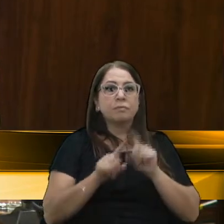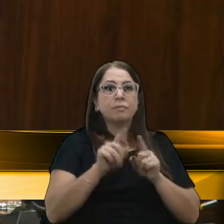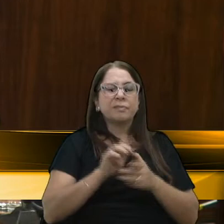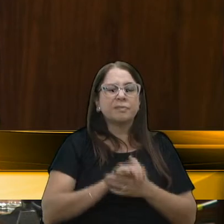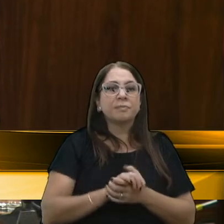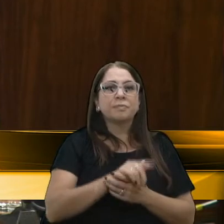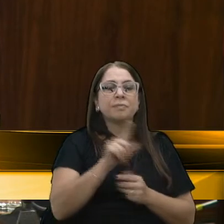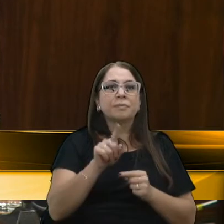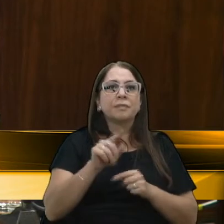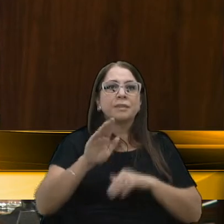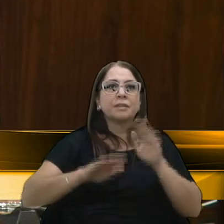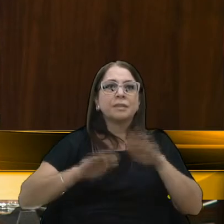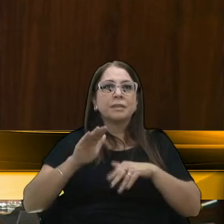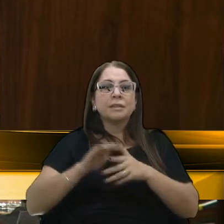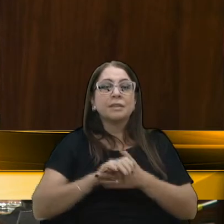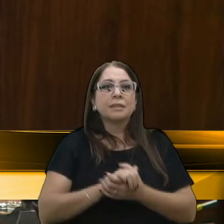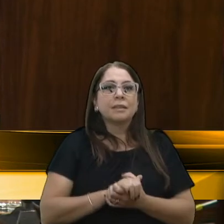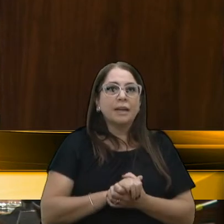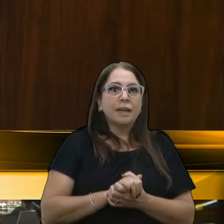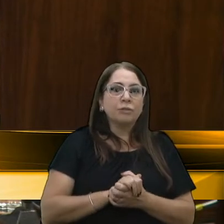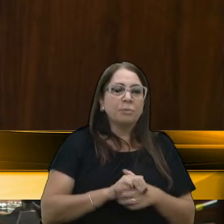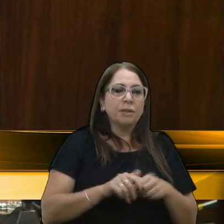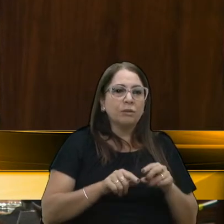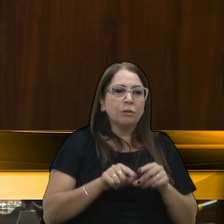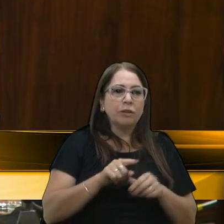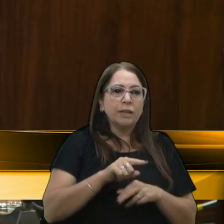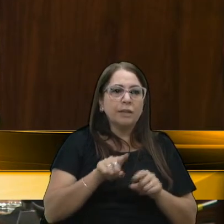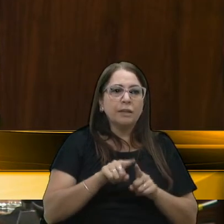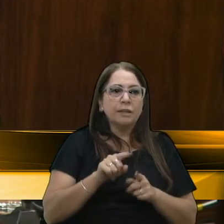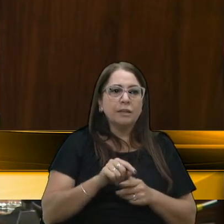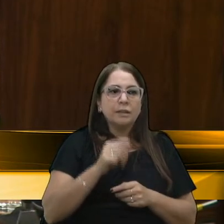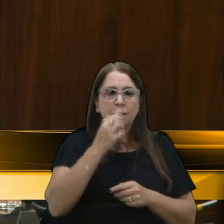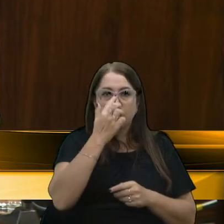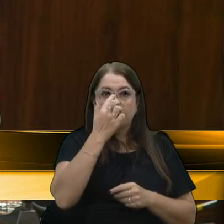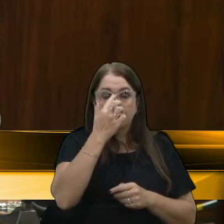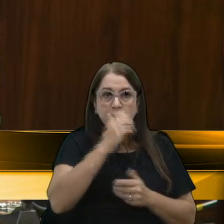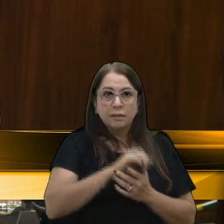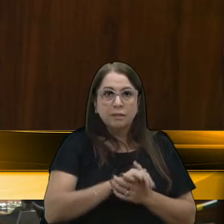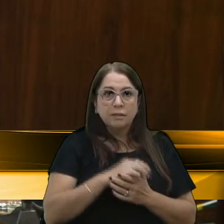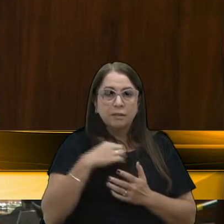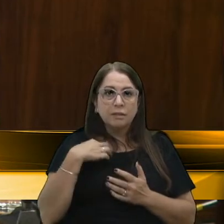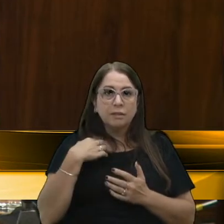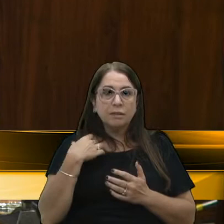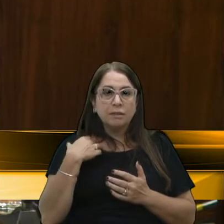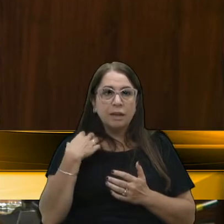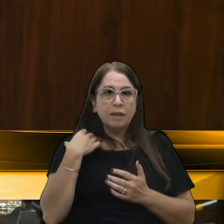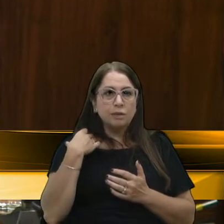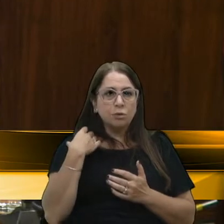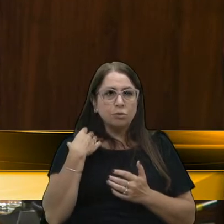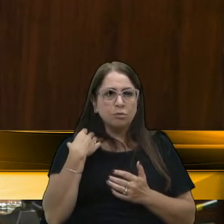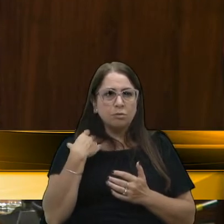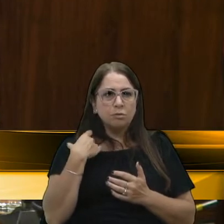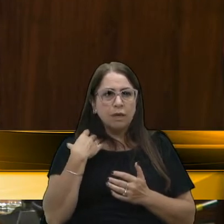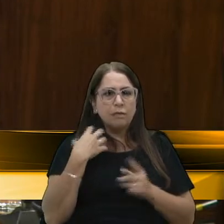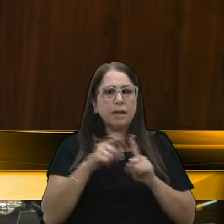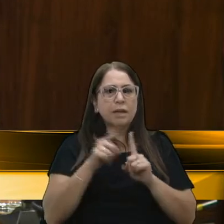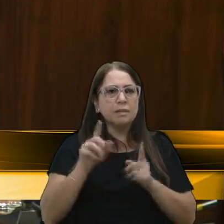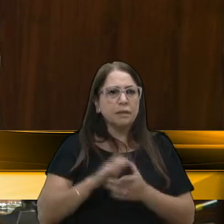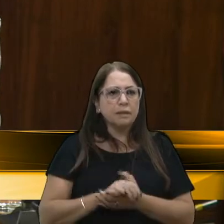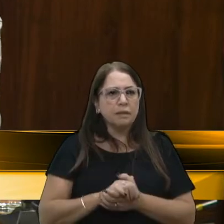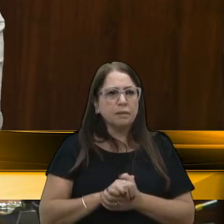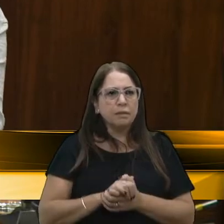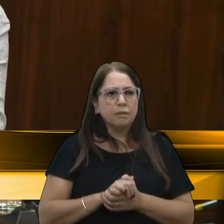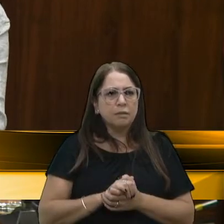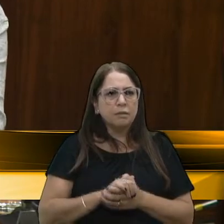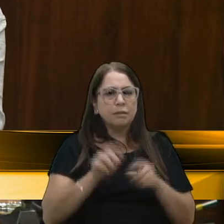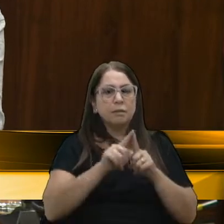de partido, dadas as condições da saúde que o Estado do Rio Grande do Sul tem. Então, que eu acho que falta, inclusive aqui nessa casa, é de